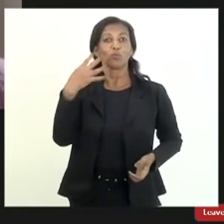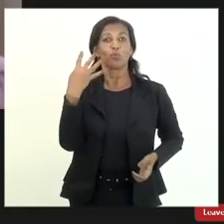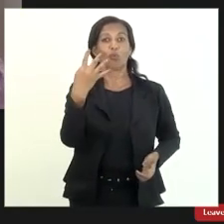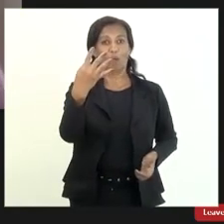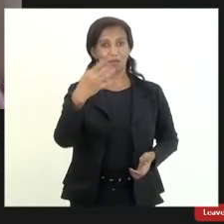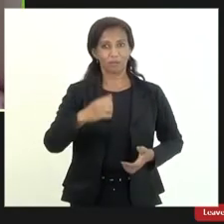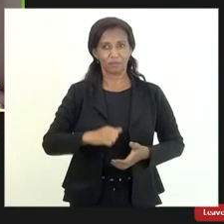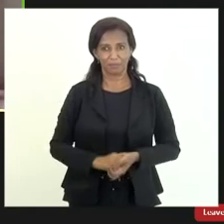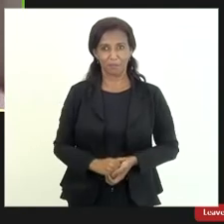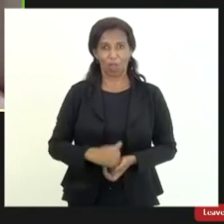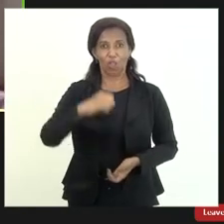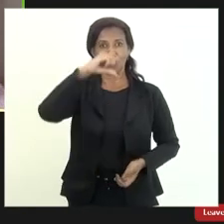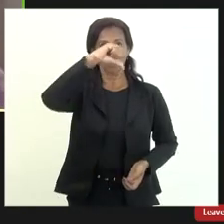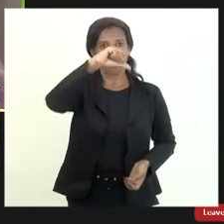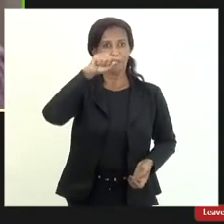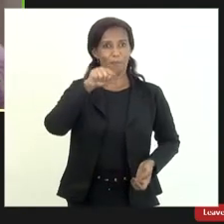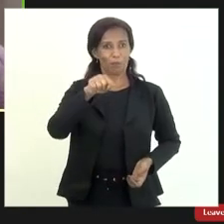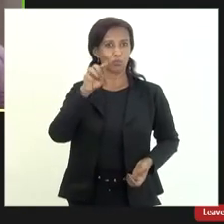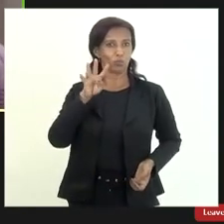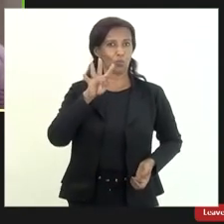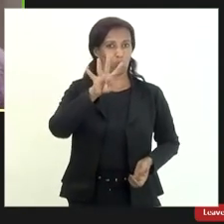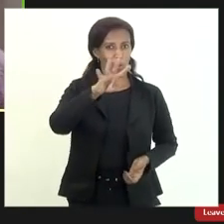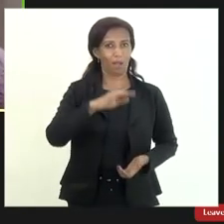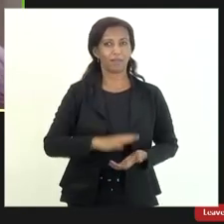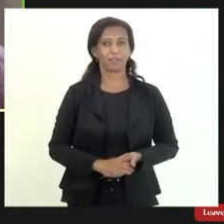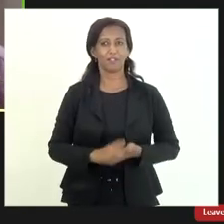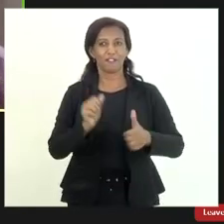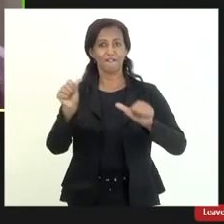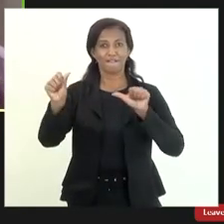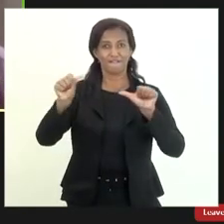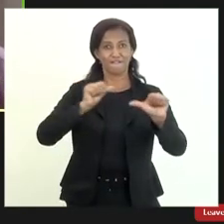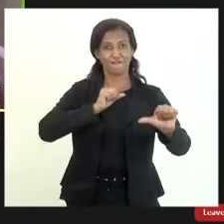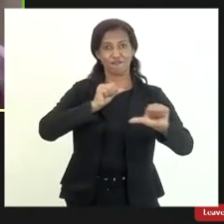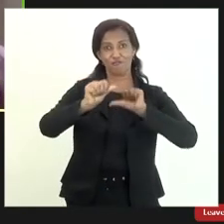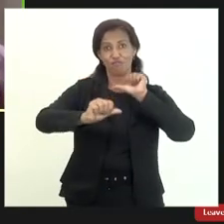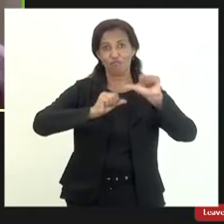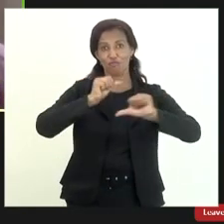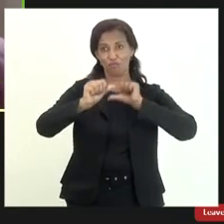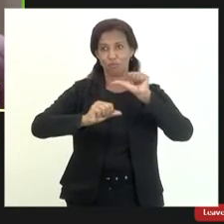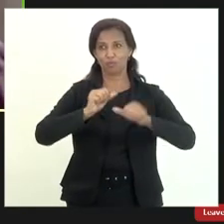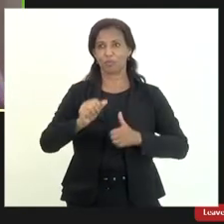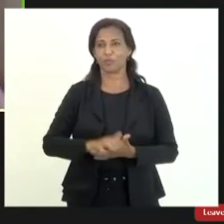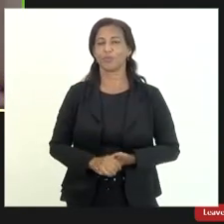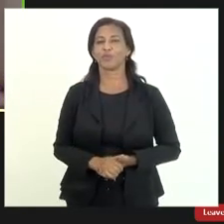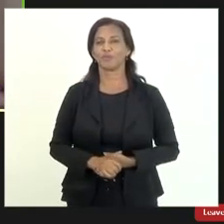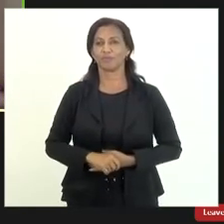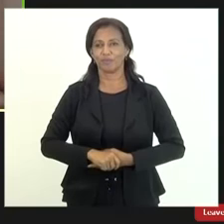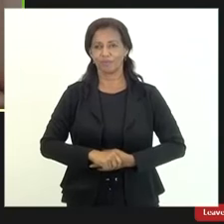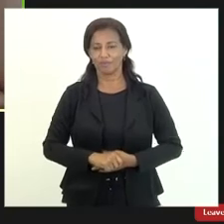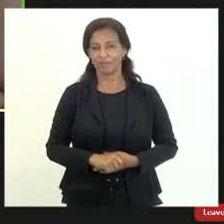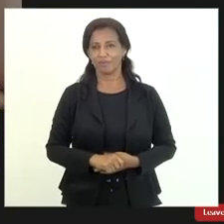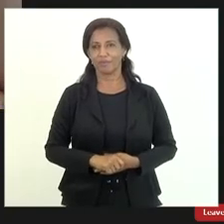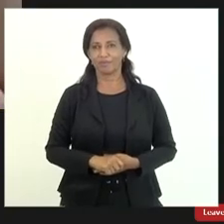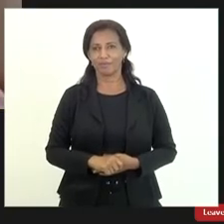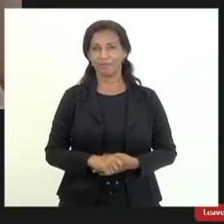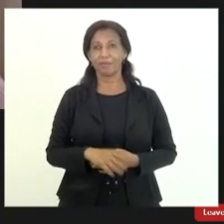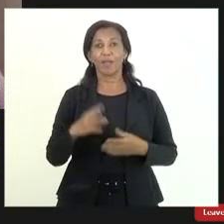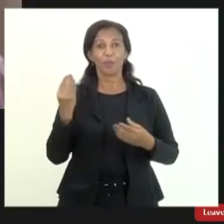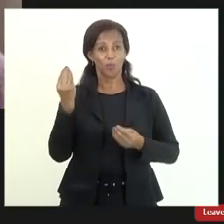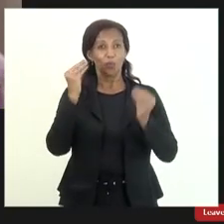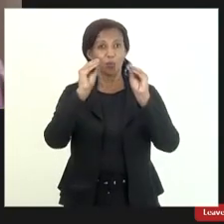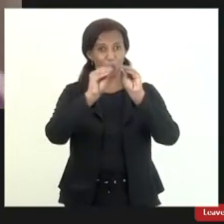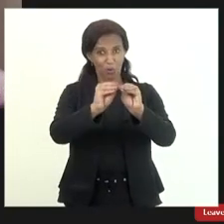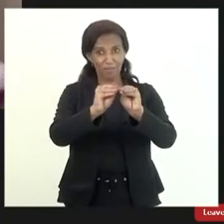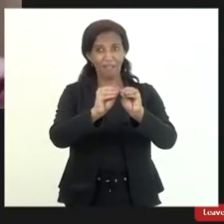9.4 eu vou divulgar e vou botar a fonte viu deputados Luiz Paulo e Eleomar pode botar porque a